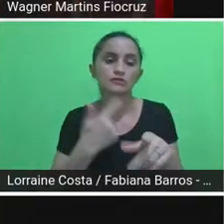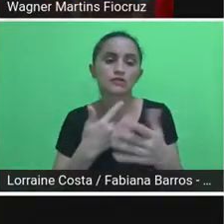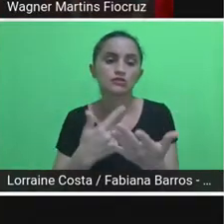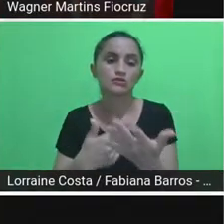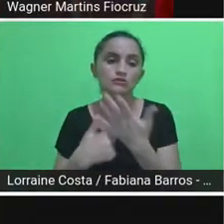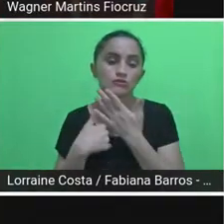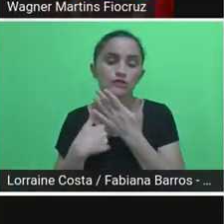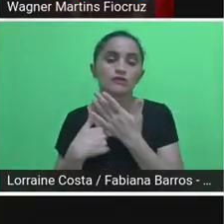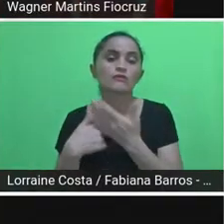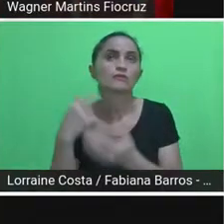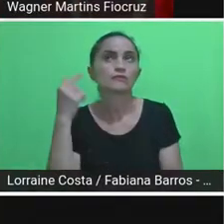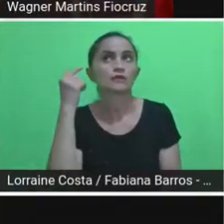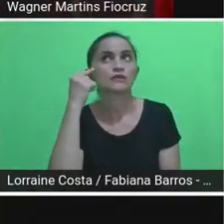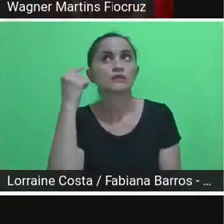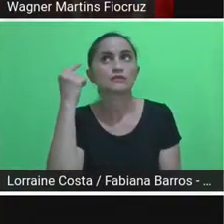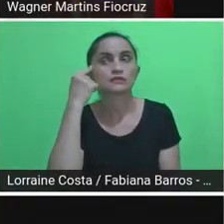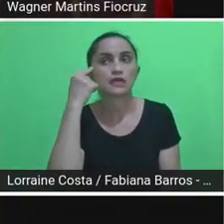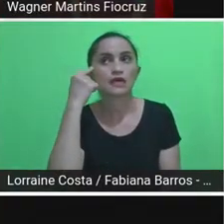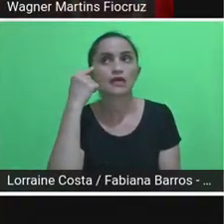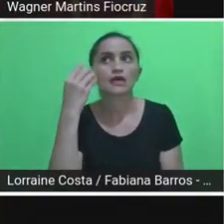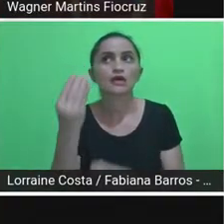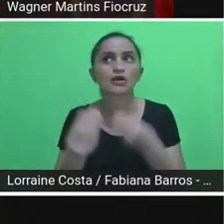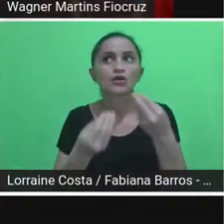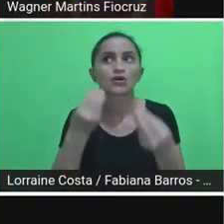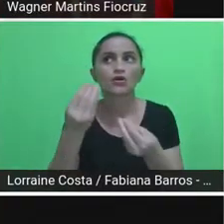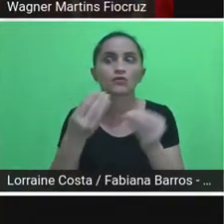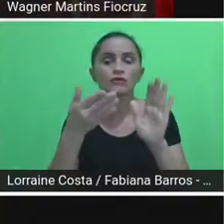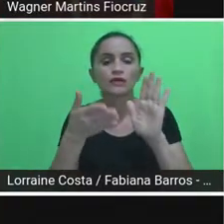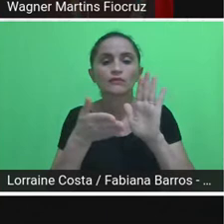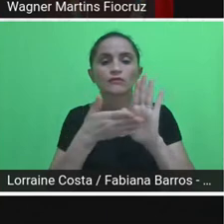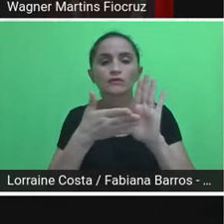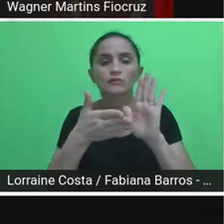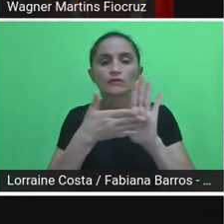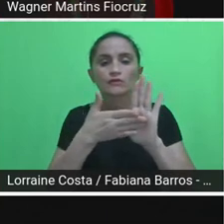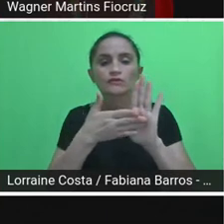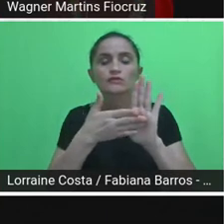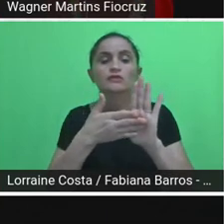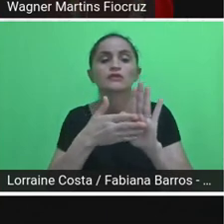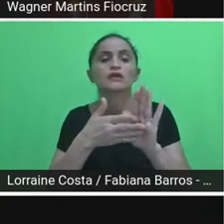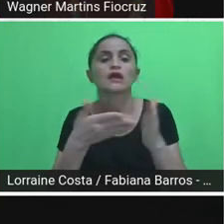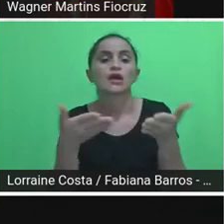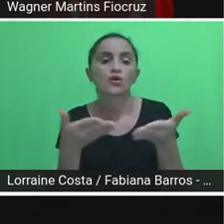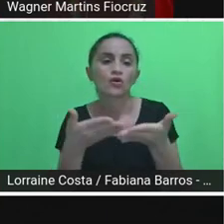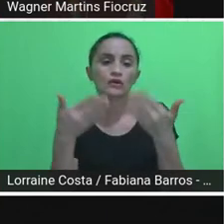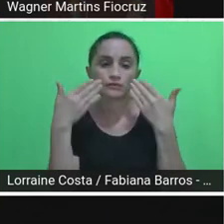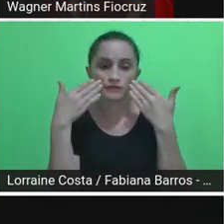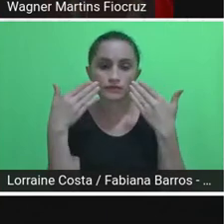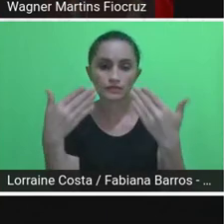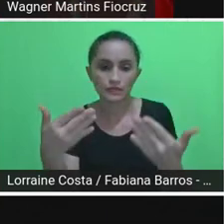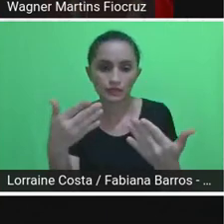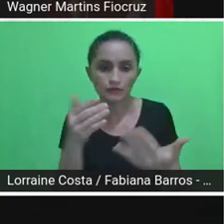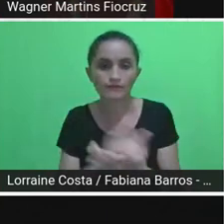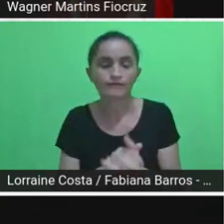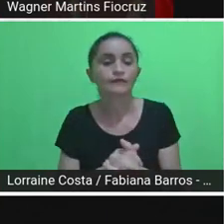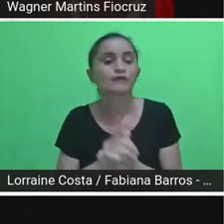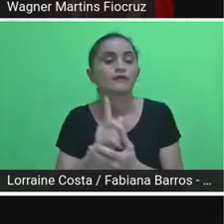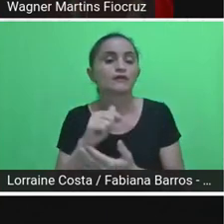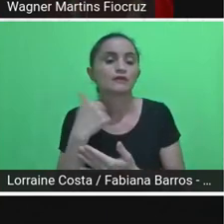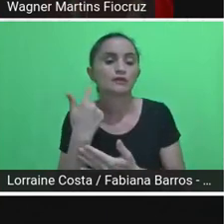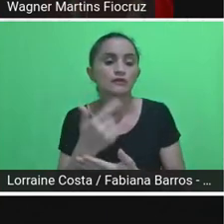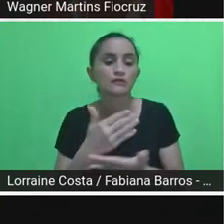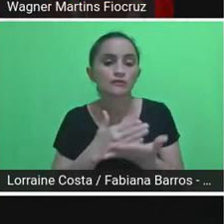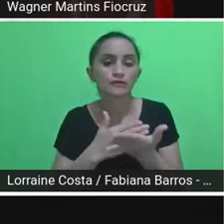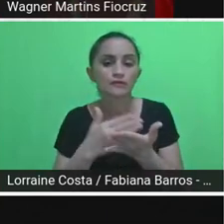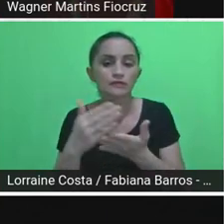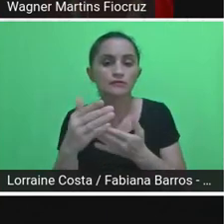essa proposição que a gente vai trazer aqui. Então, gente começa falando do curso